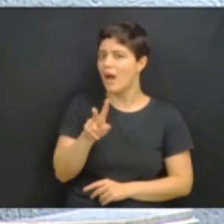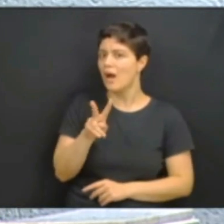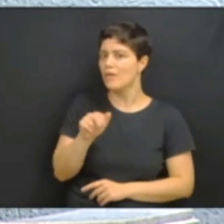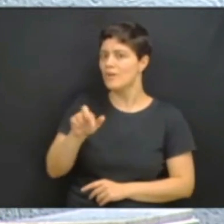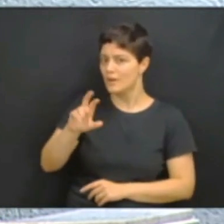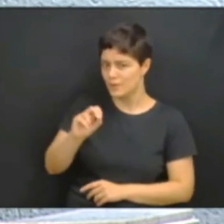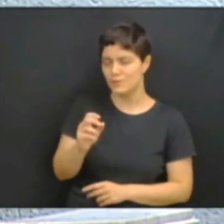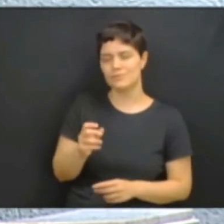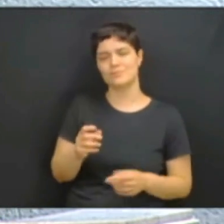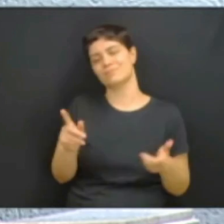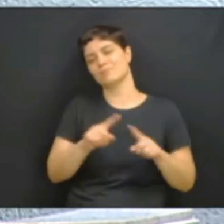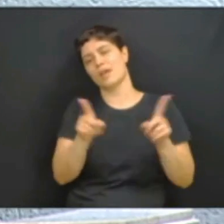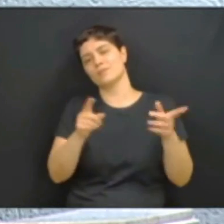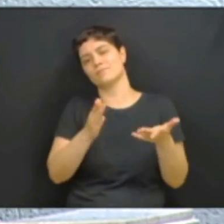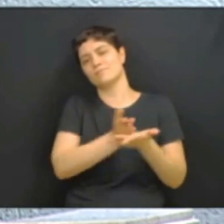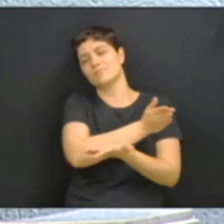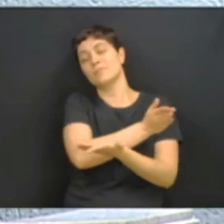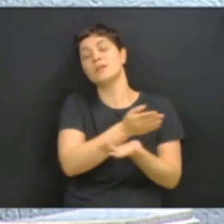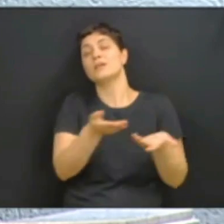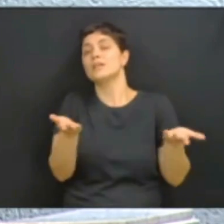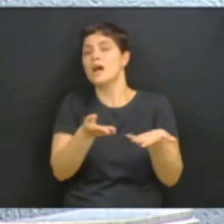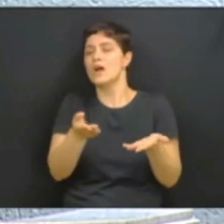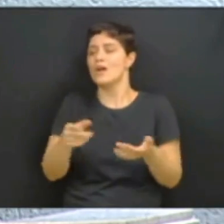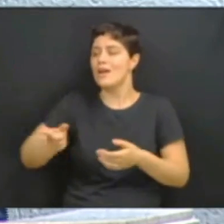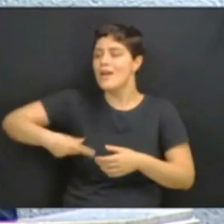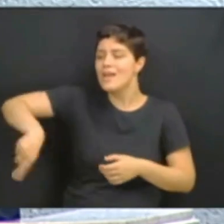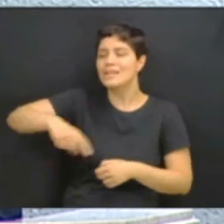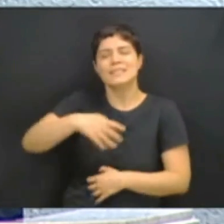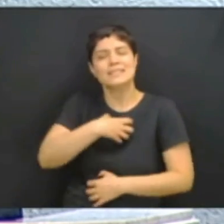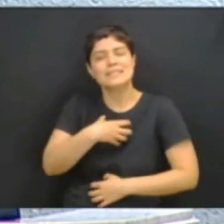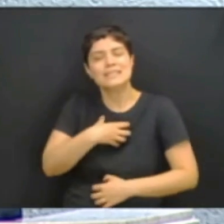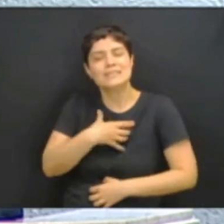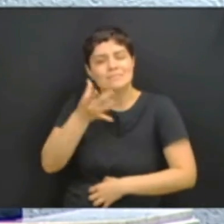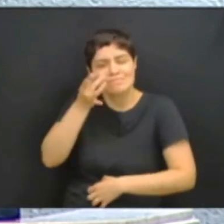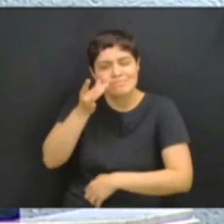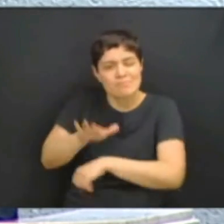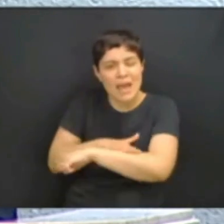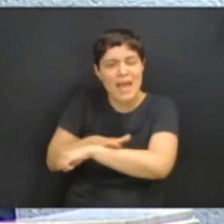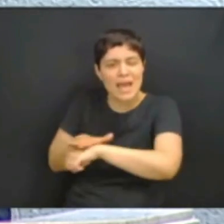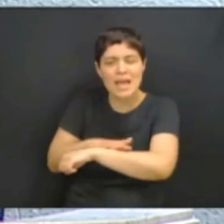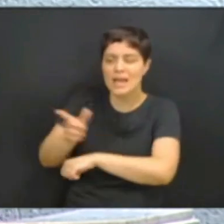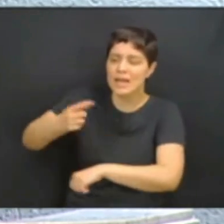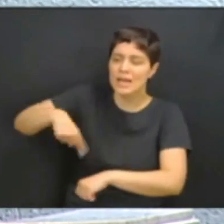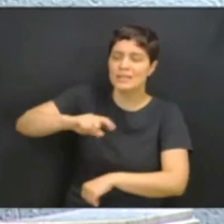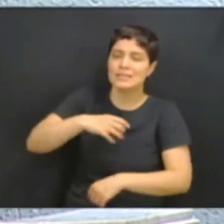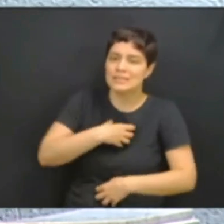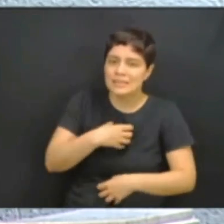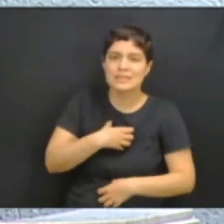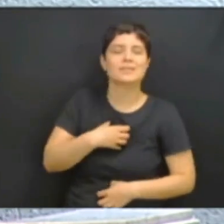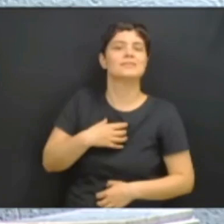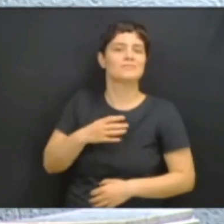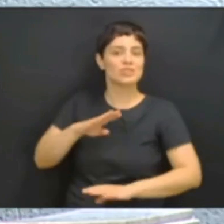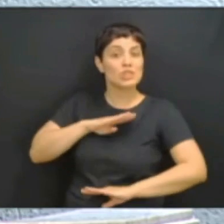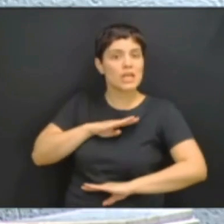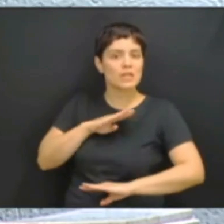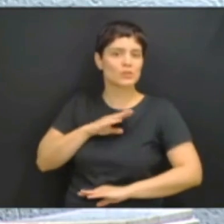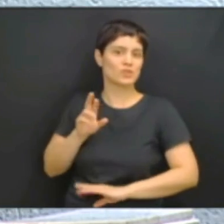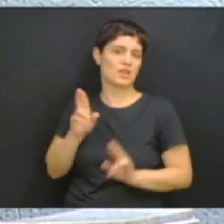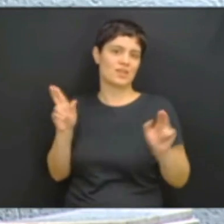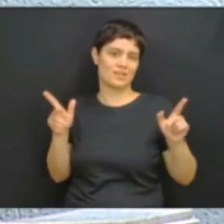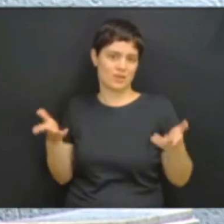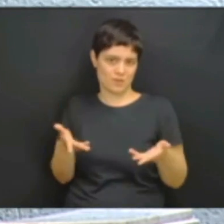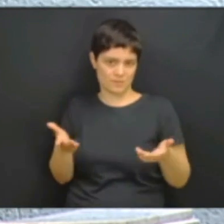sentindo na pele esse tipo de situação. Ao que tudo indica, nós teremos uma eleição ao Senado,